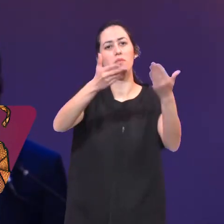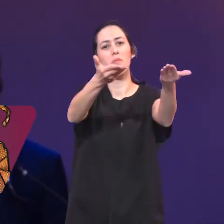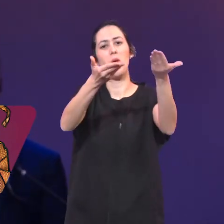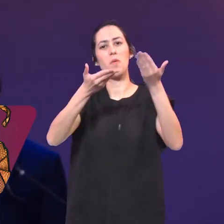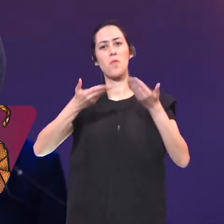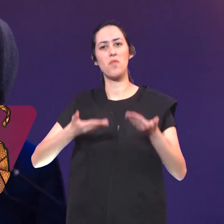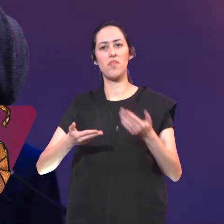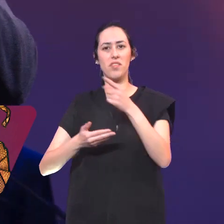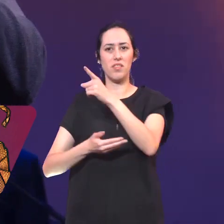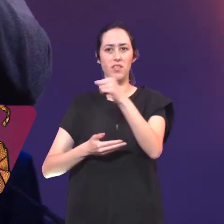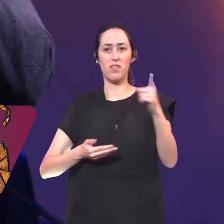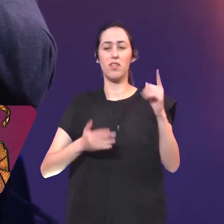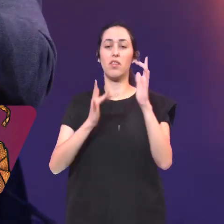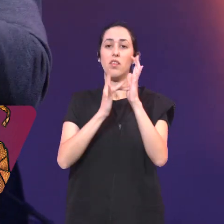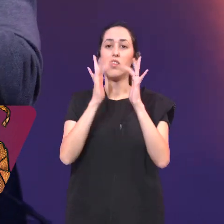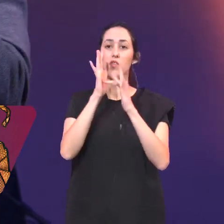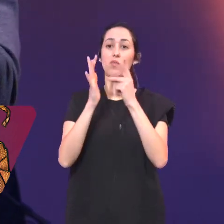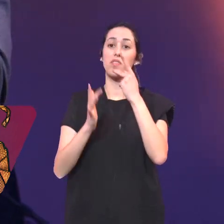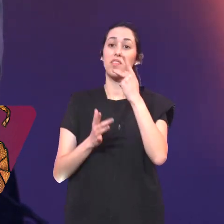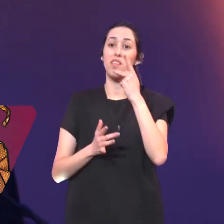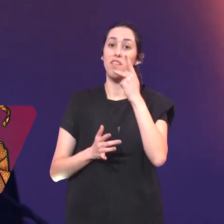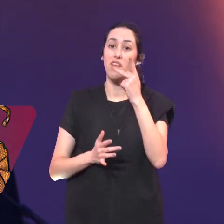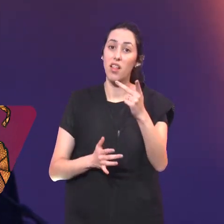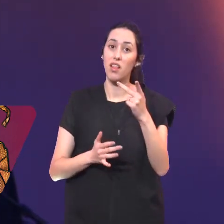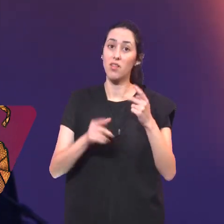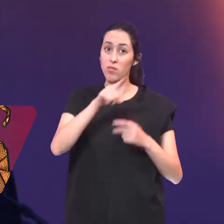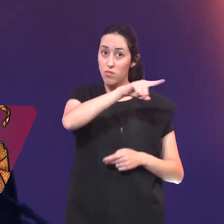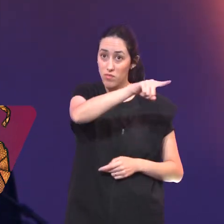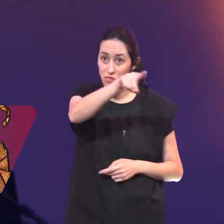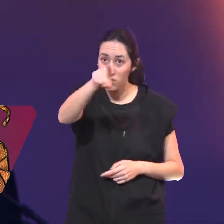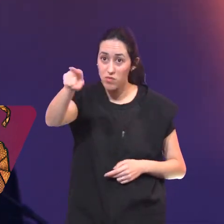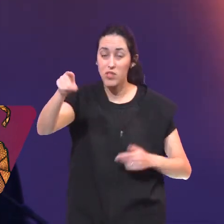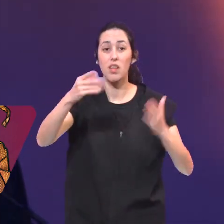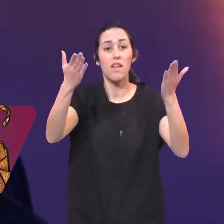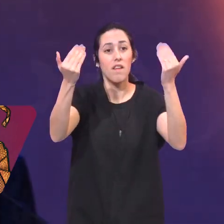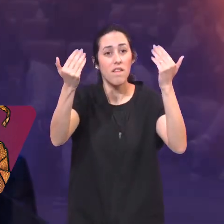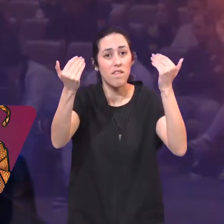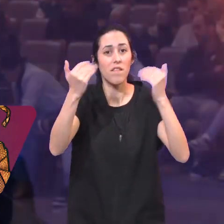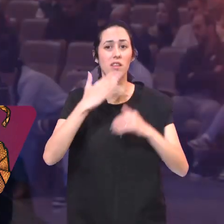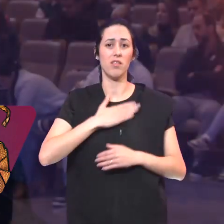E Jesus Está dizendo A você Vinde a mim